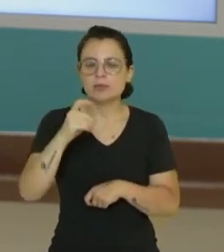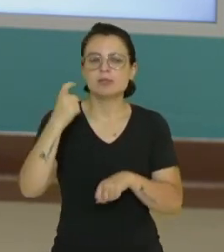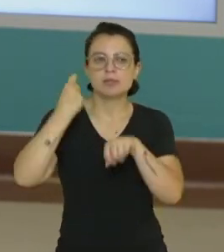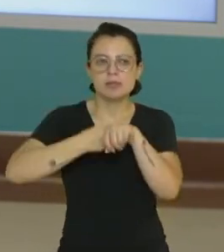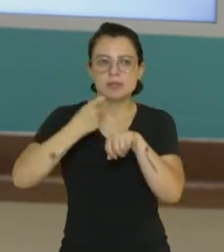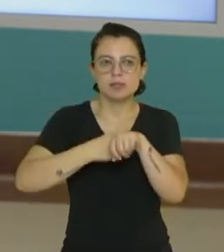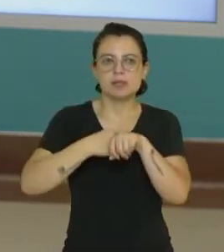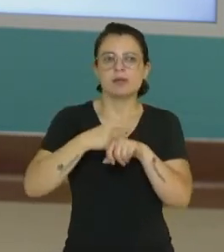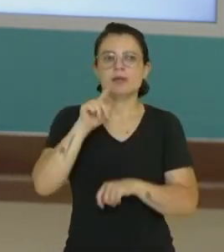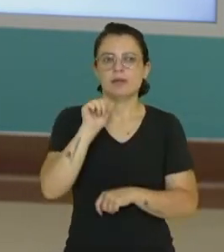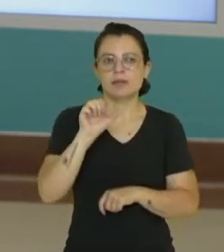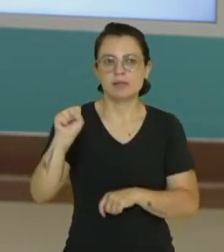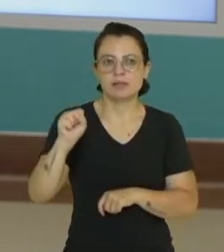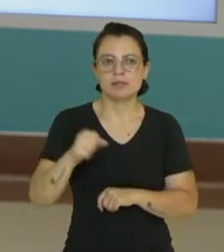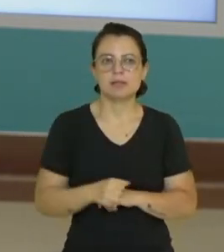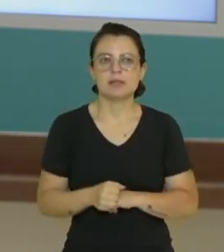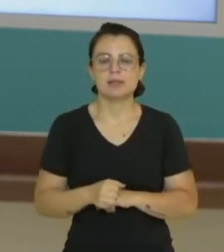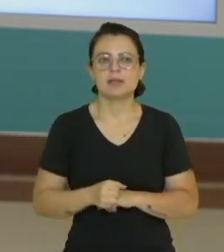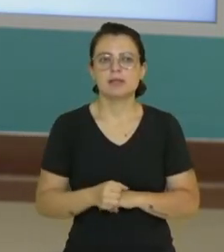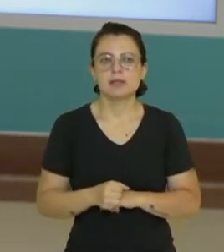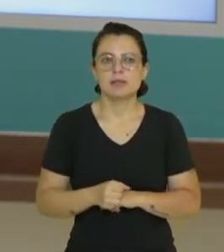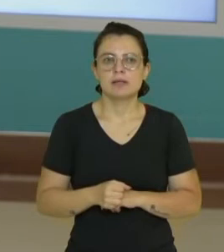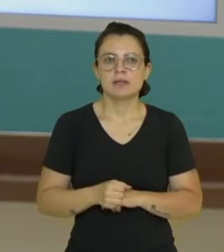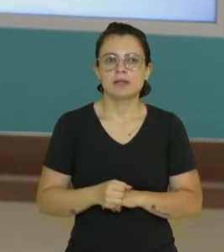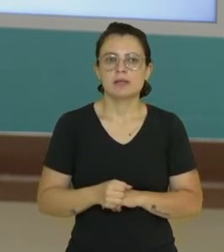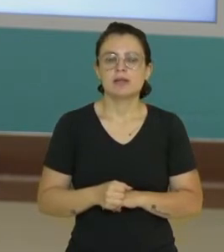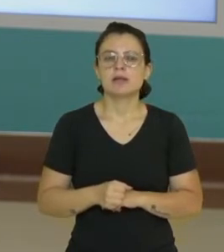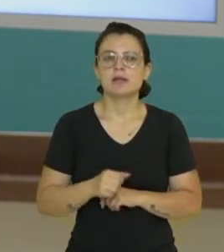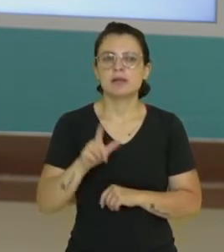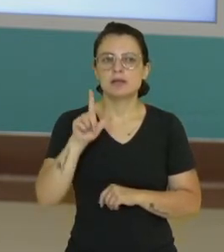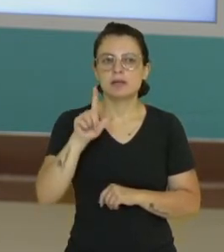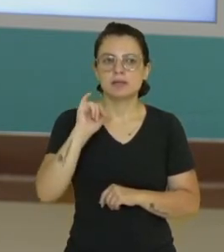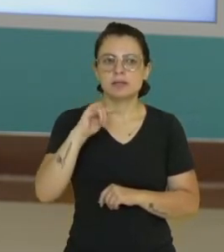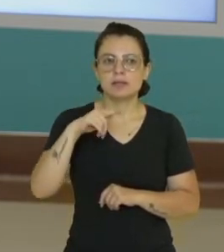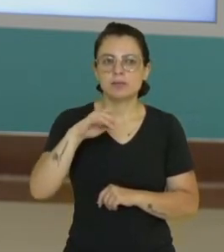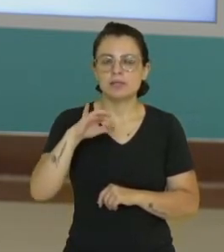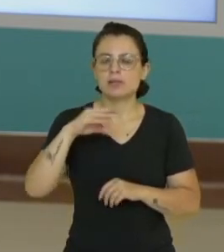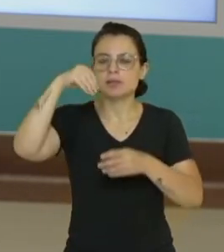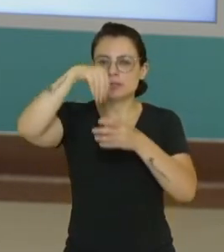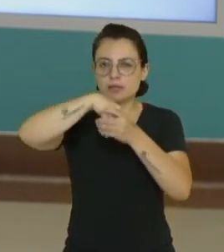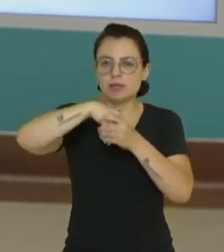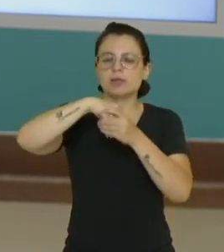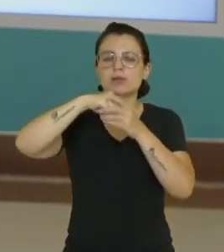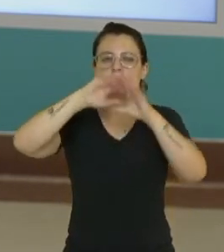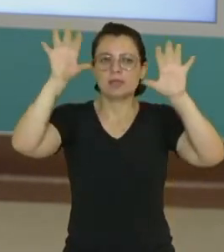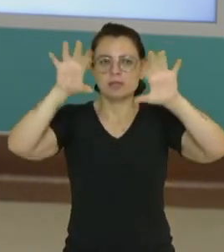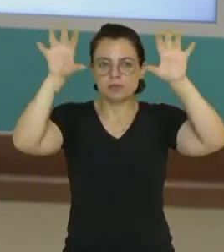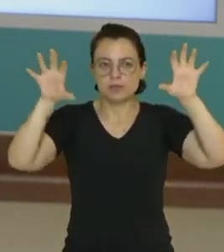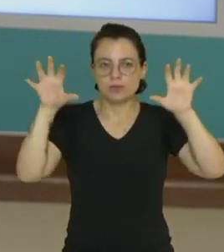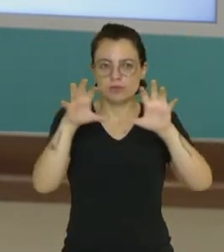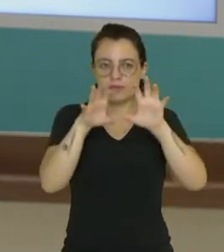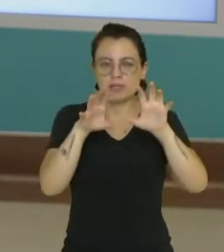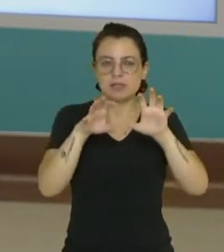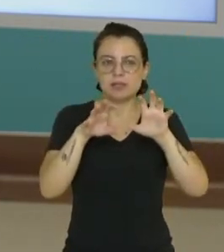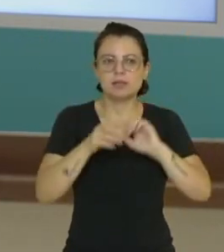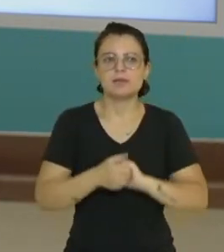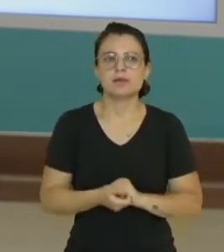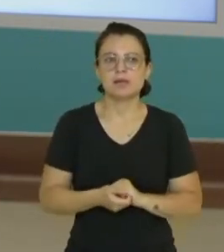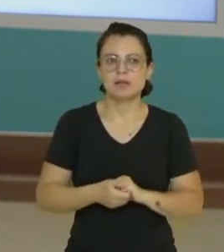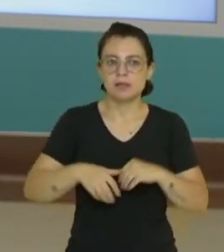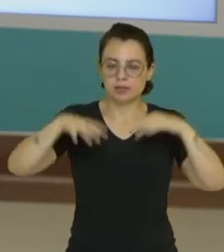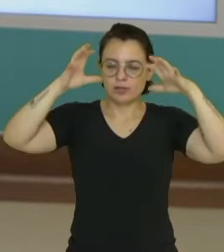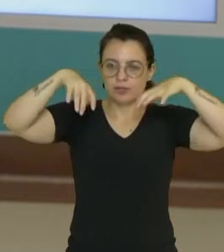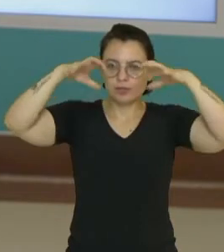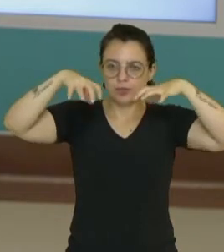também no gasoso. Nos estados líquidos e sólido, essa água vai estar presente nas nuvens, a chuva,